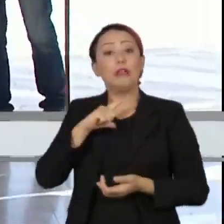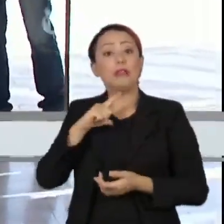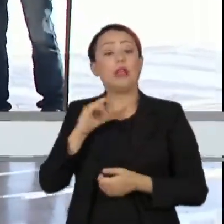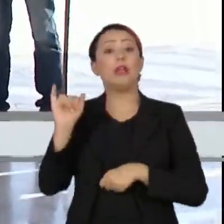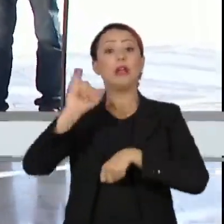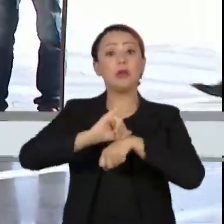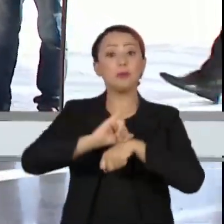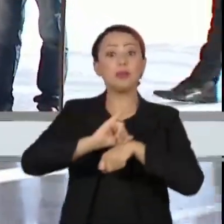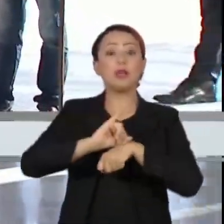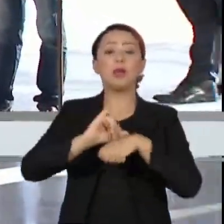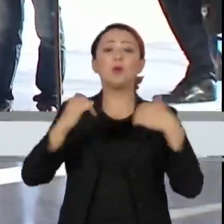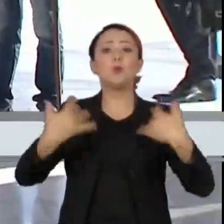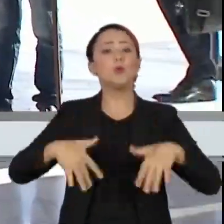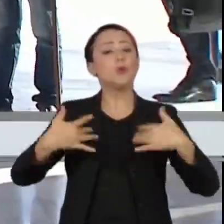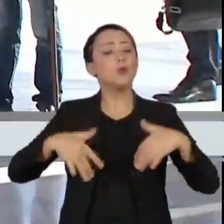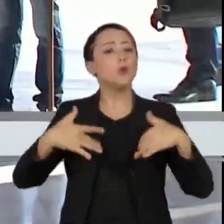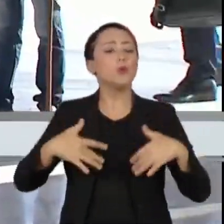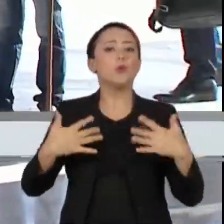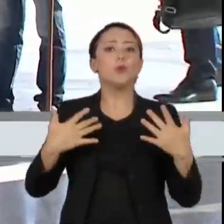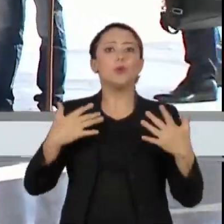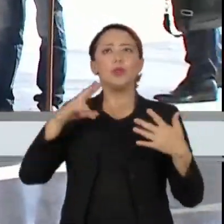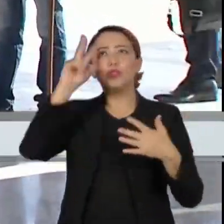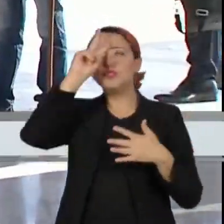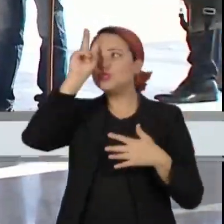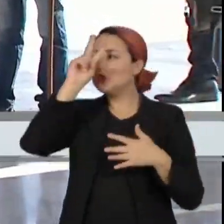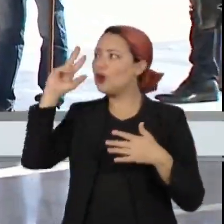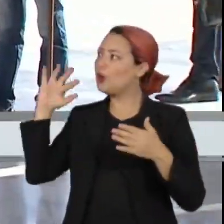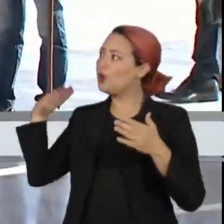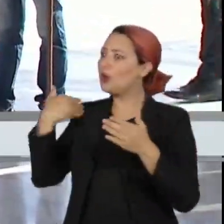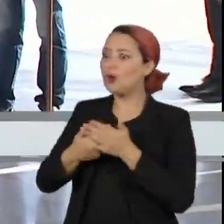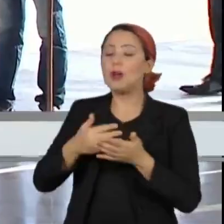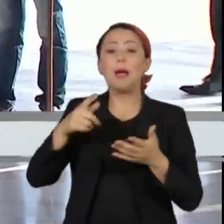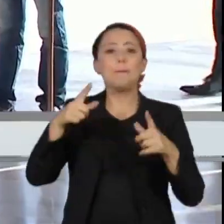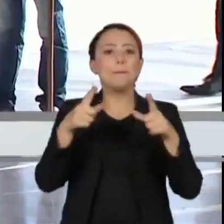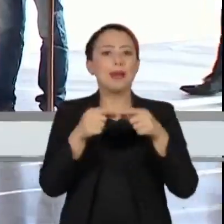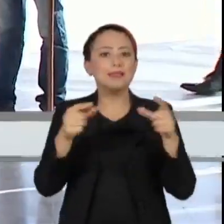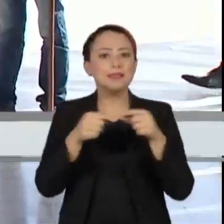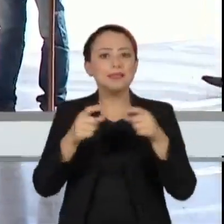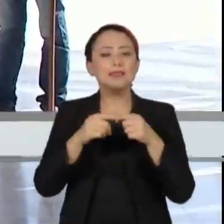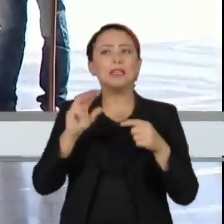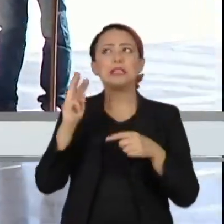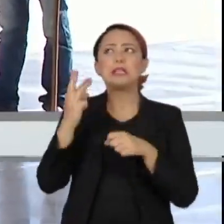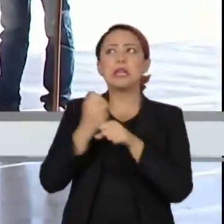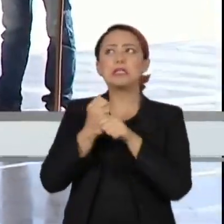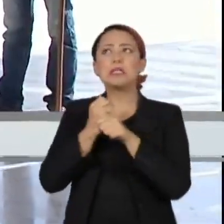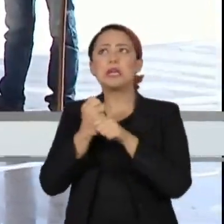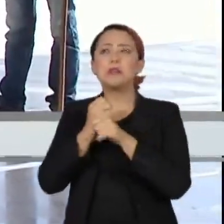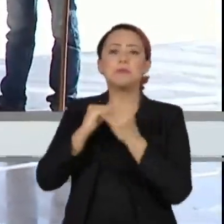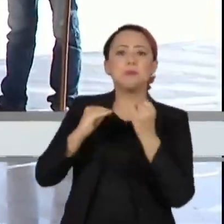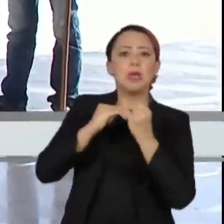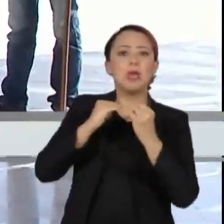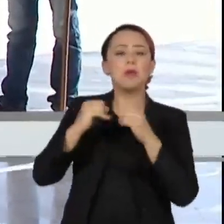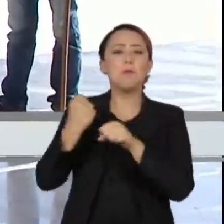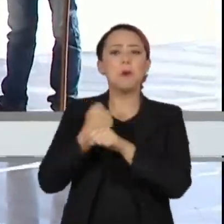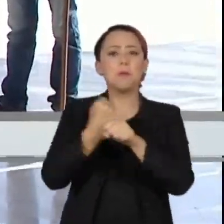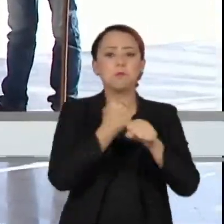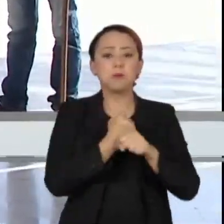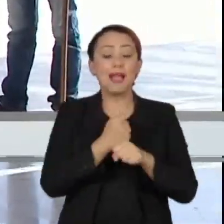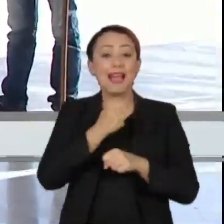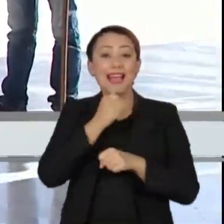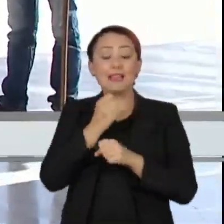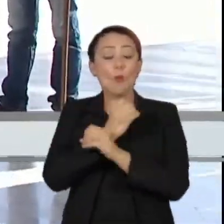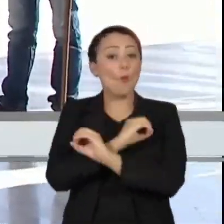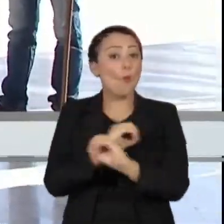paralelo na história da humanidade, A Brasília foi construída em três anos e meio, três anos e meio, não havia uma